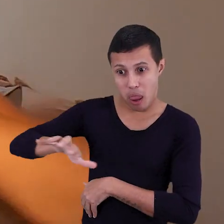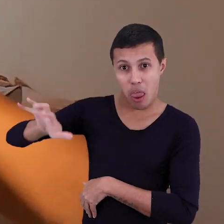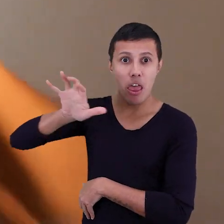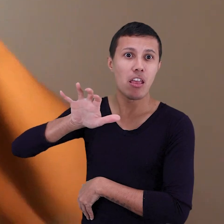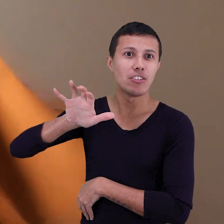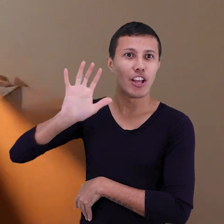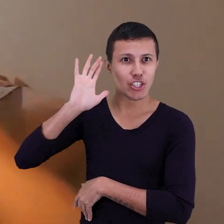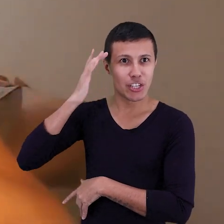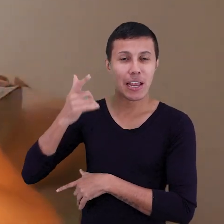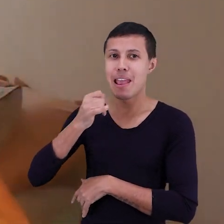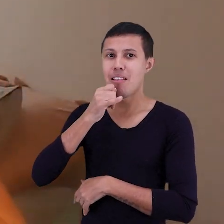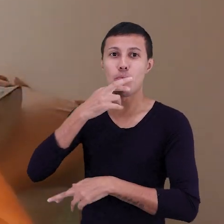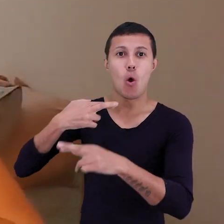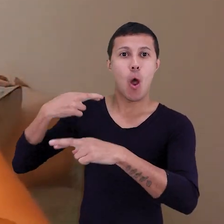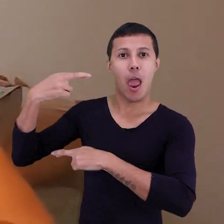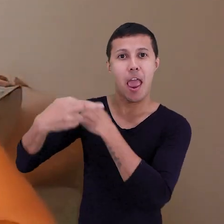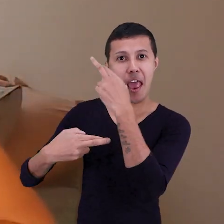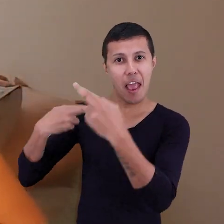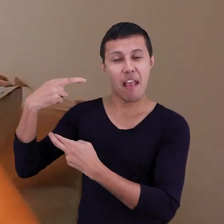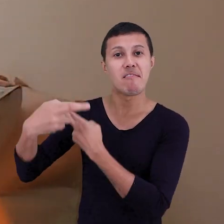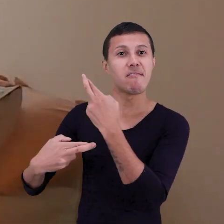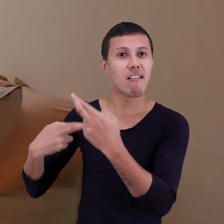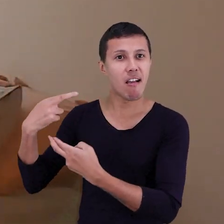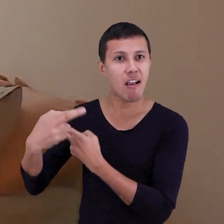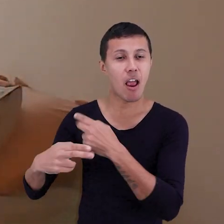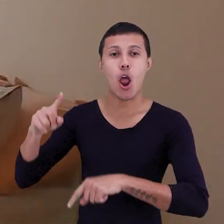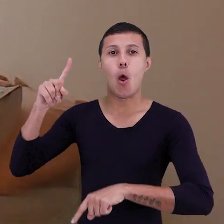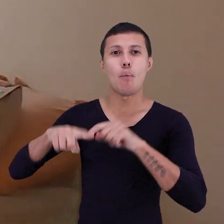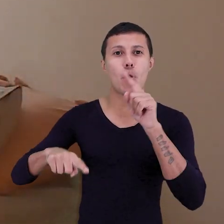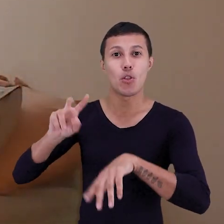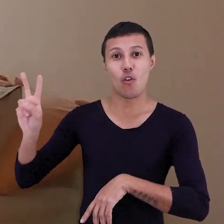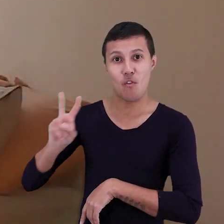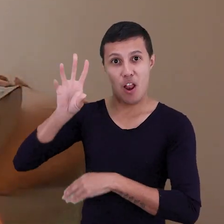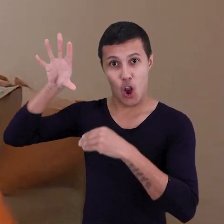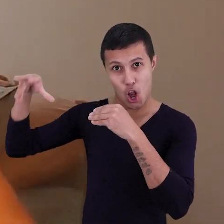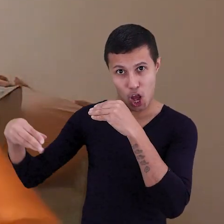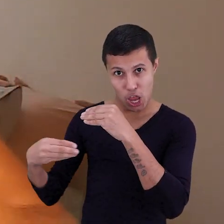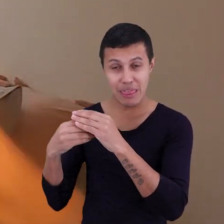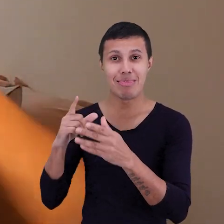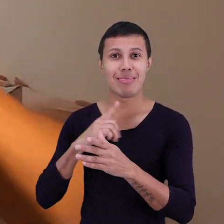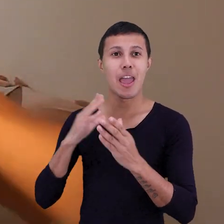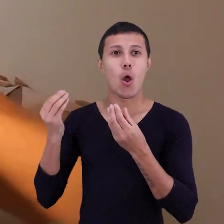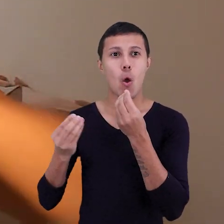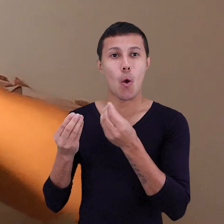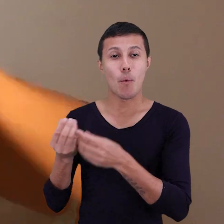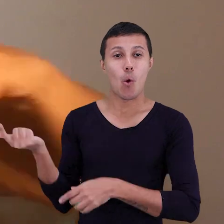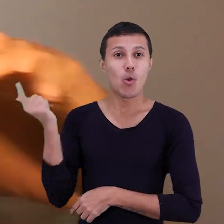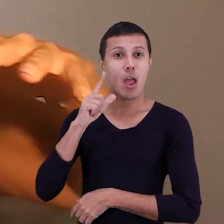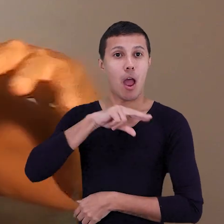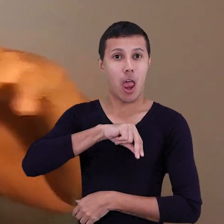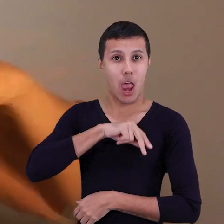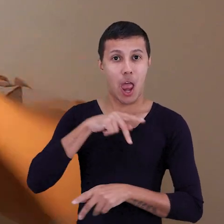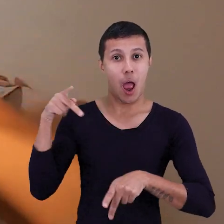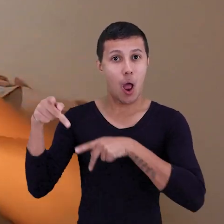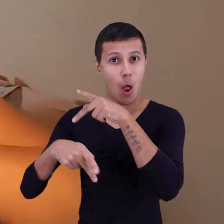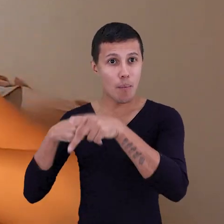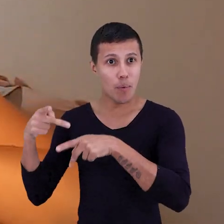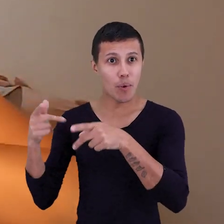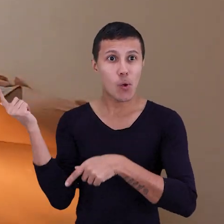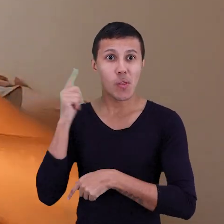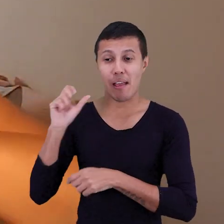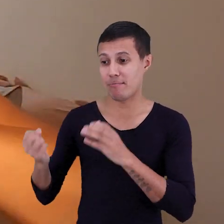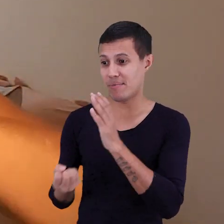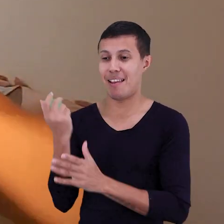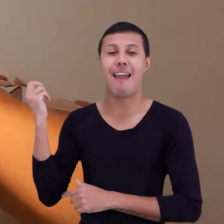Então, os recicláveis pra se tornarem produtos de maior valor agregado e gerar renda pra população que gera valor.